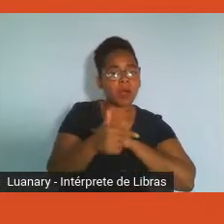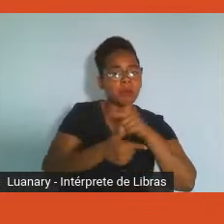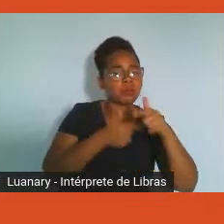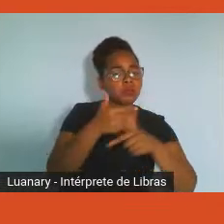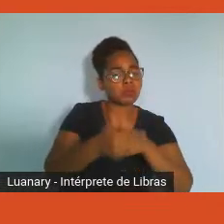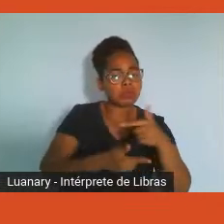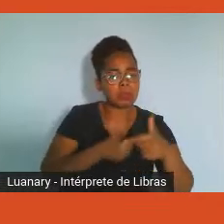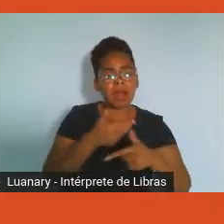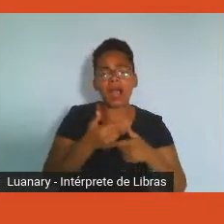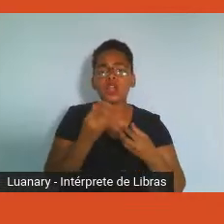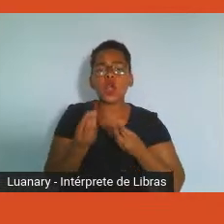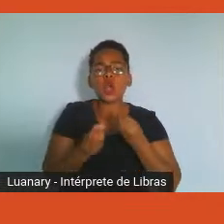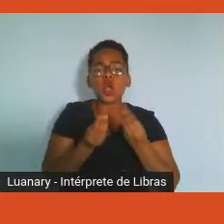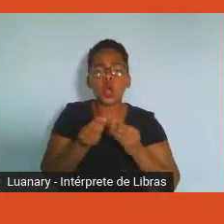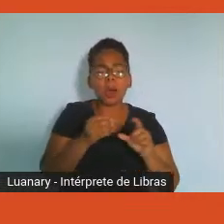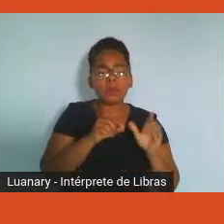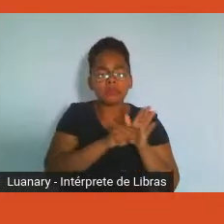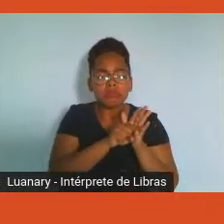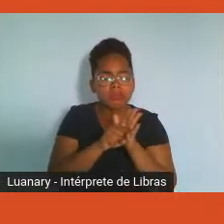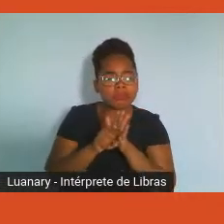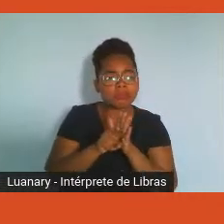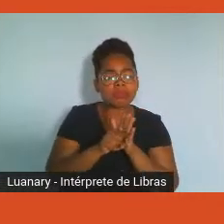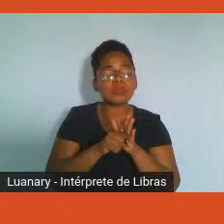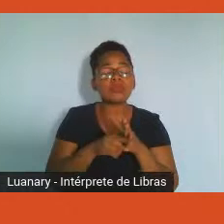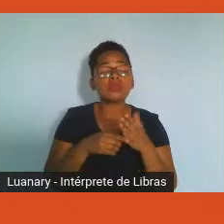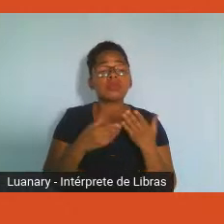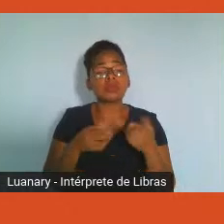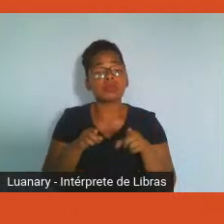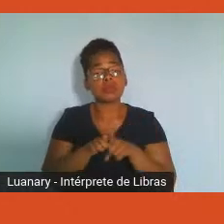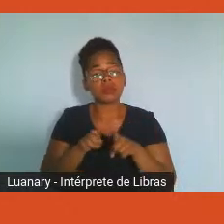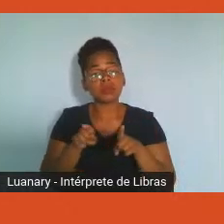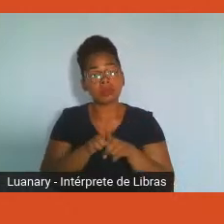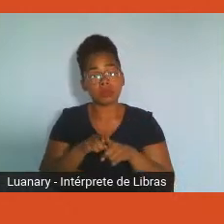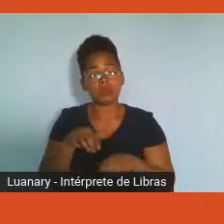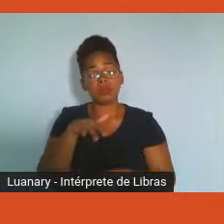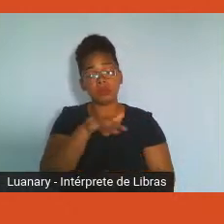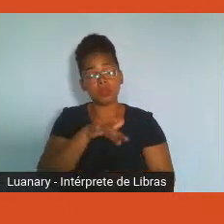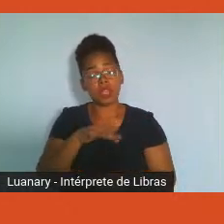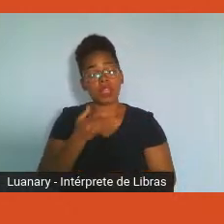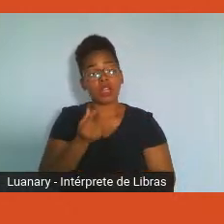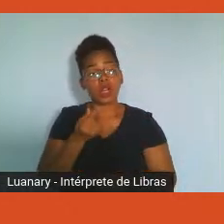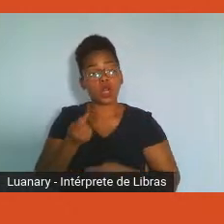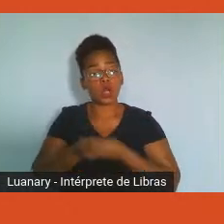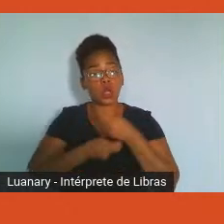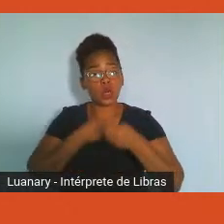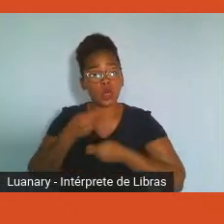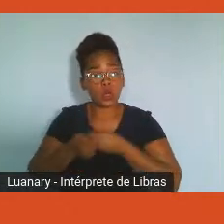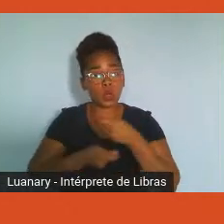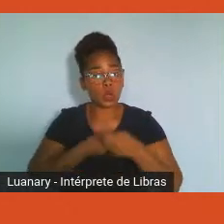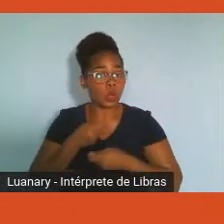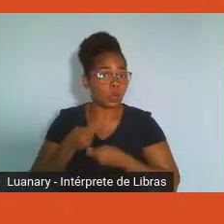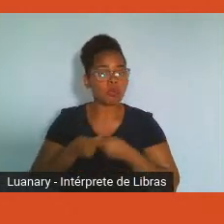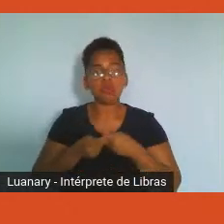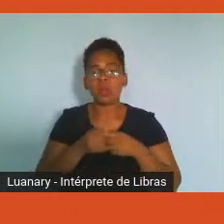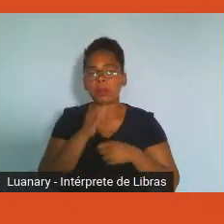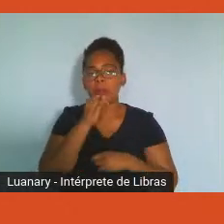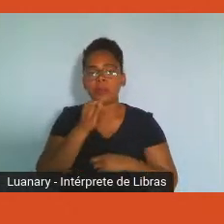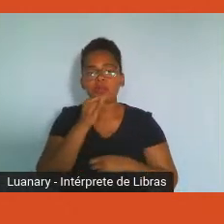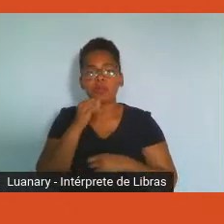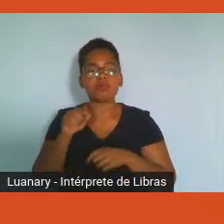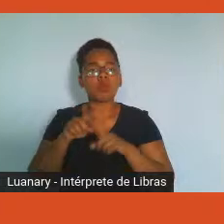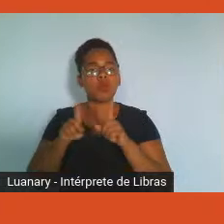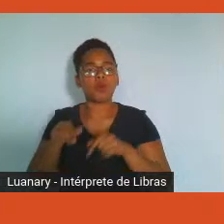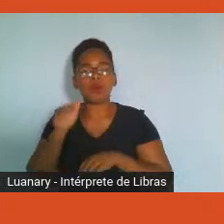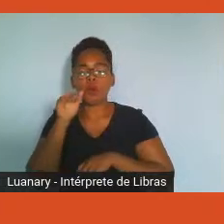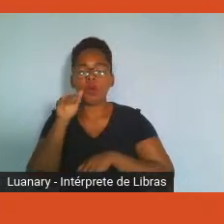também, quais são os valores econômicos que me custam, né, com relação às faltas, quanto eu tenho de